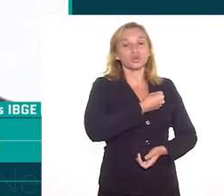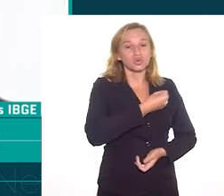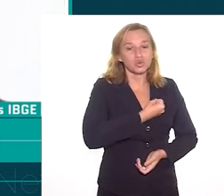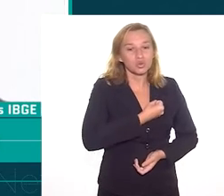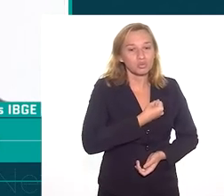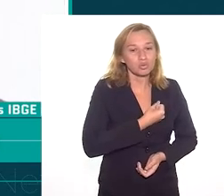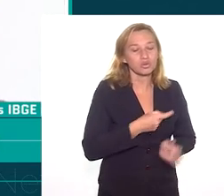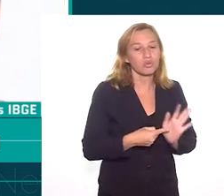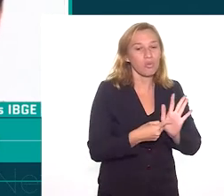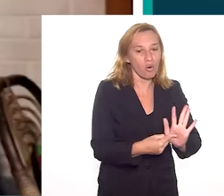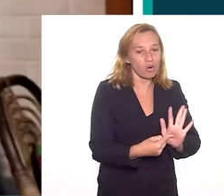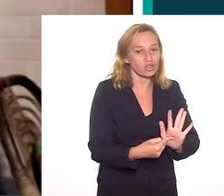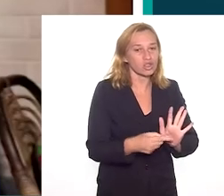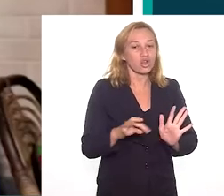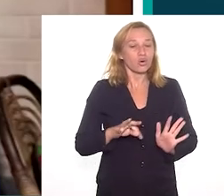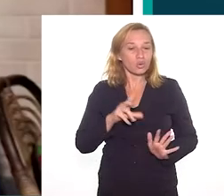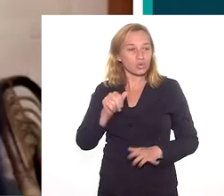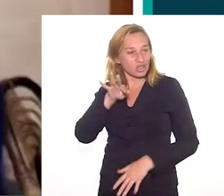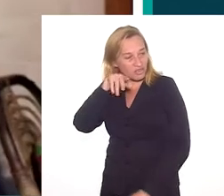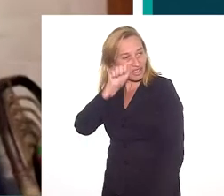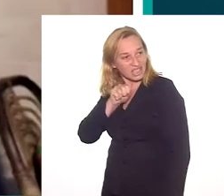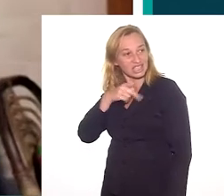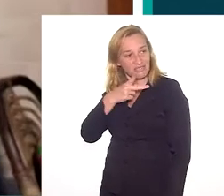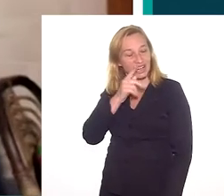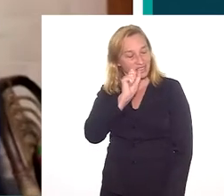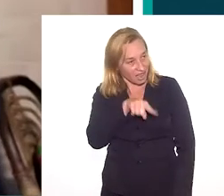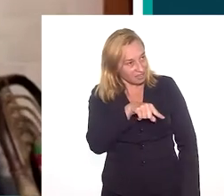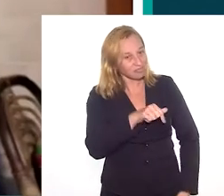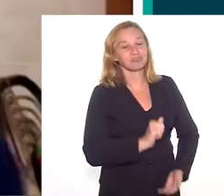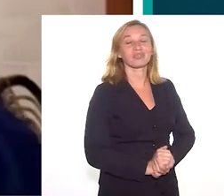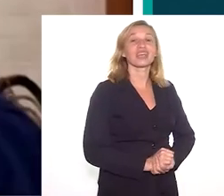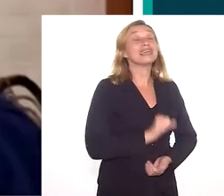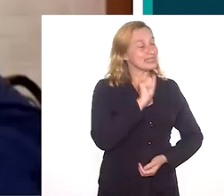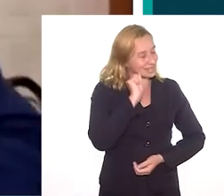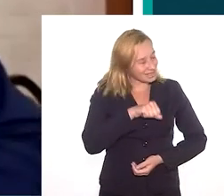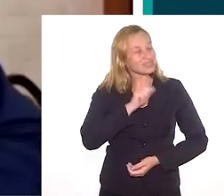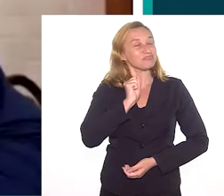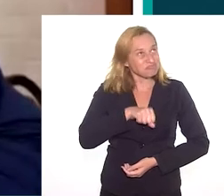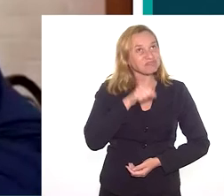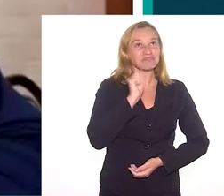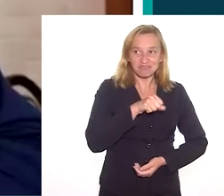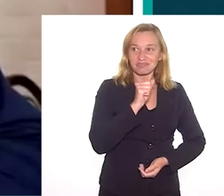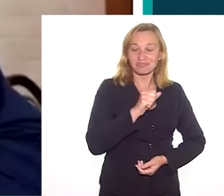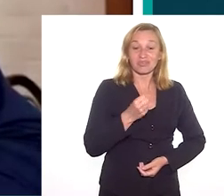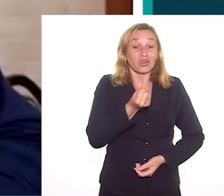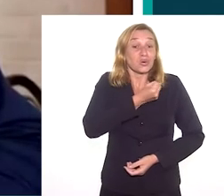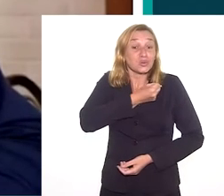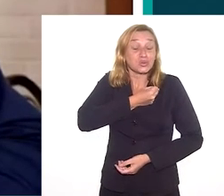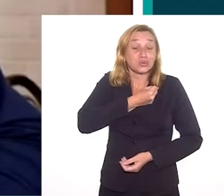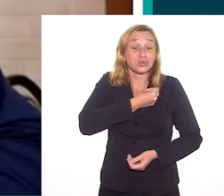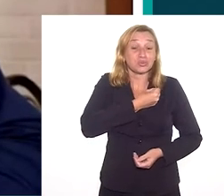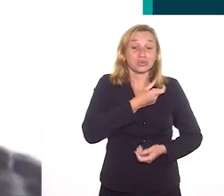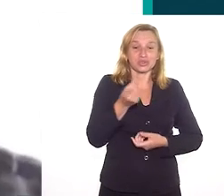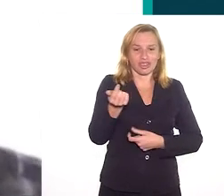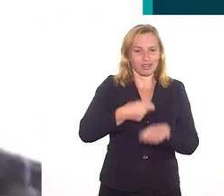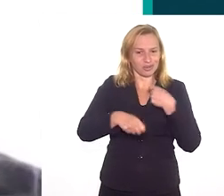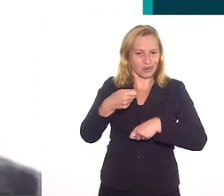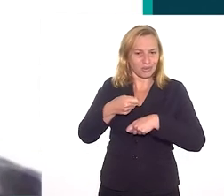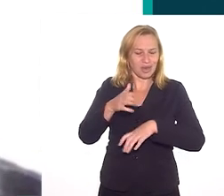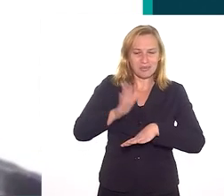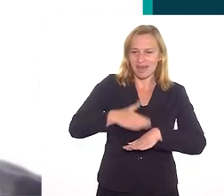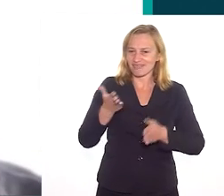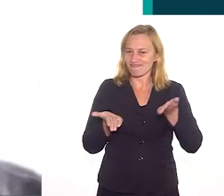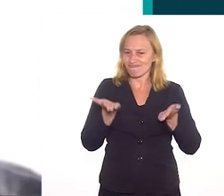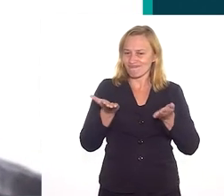os dados colaboram, corroboram com o que a Fernanda está dizendo, não é isso? Corroboram, sim. Os